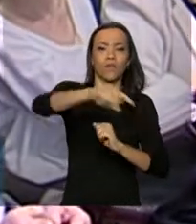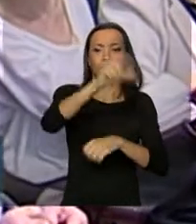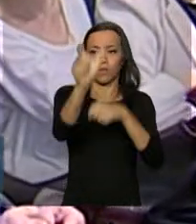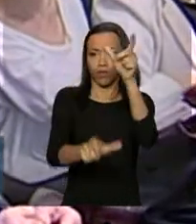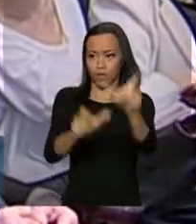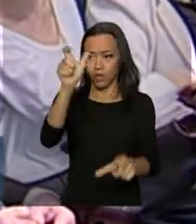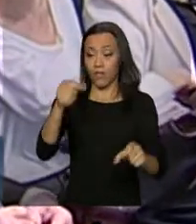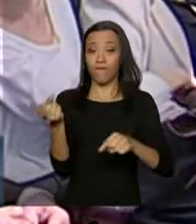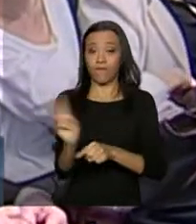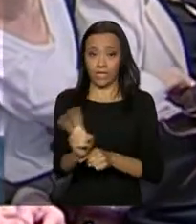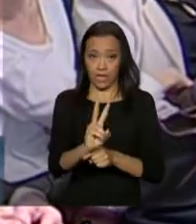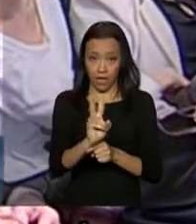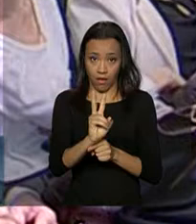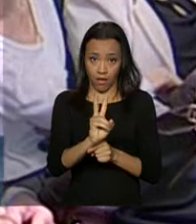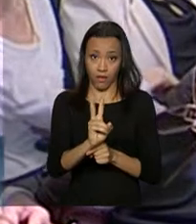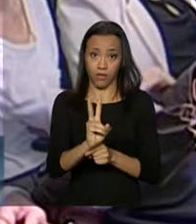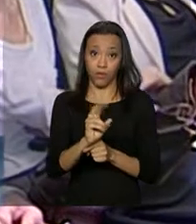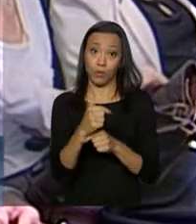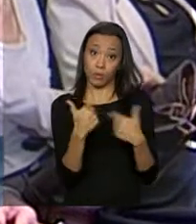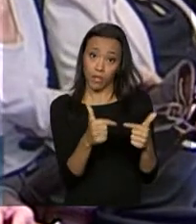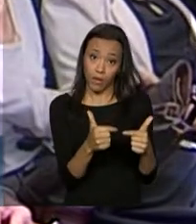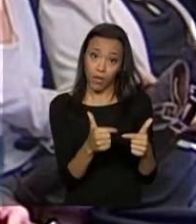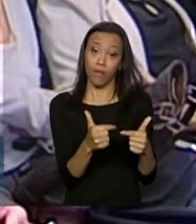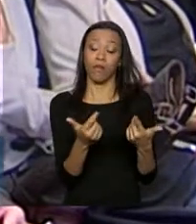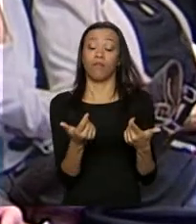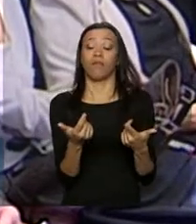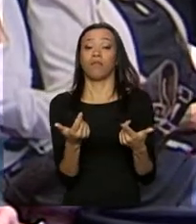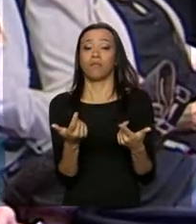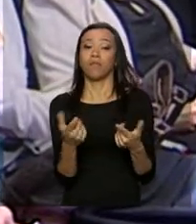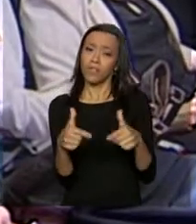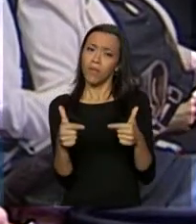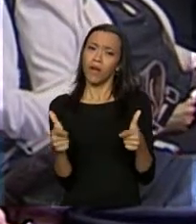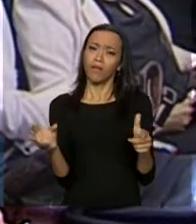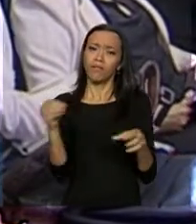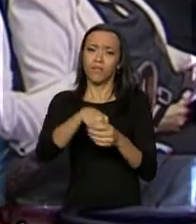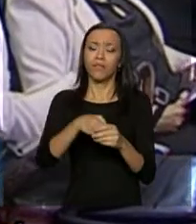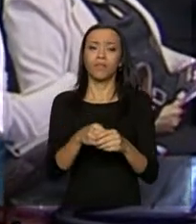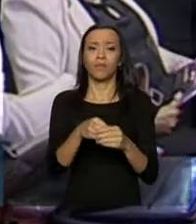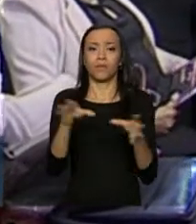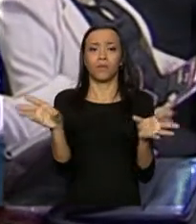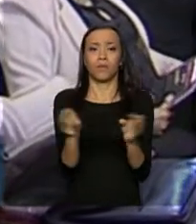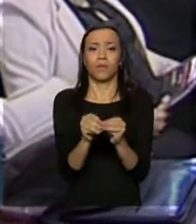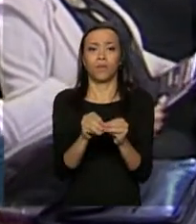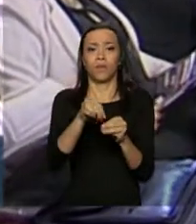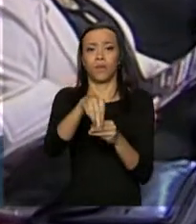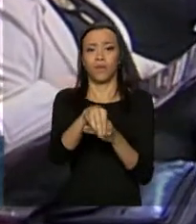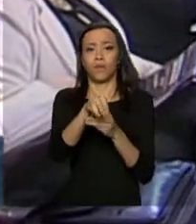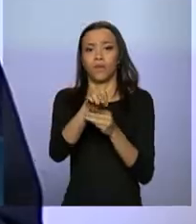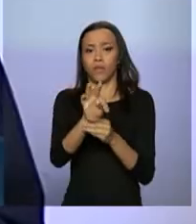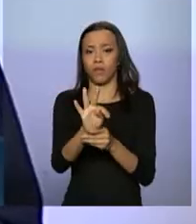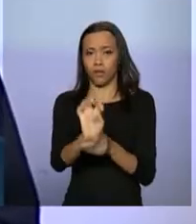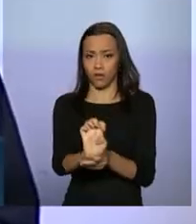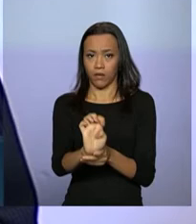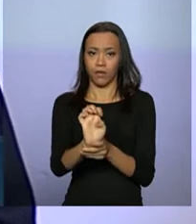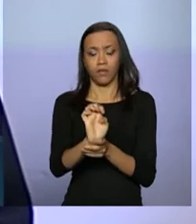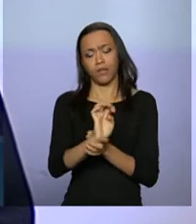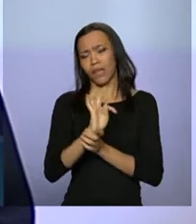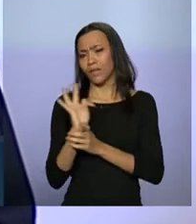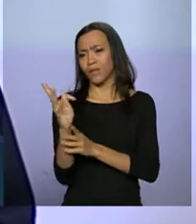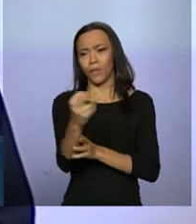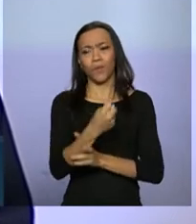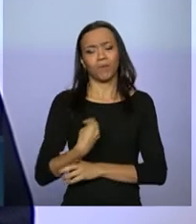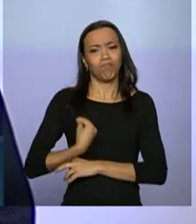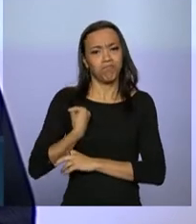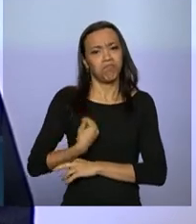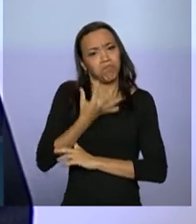Trabalho e Emprego, enfim, a todos quantos com a sua presença demonstram